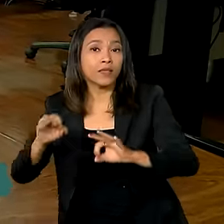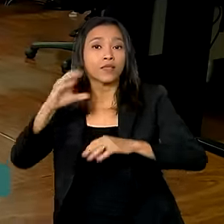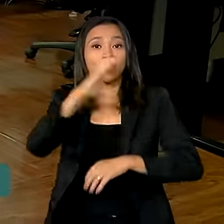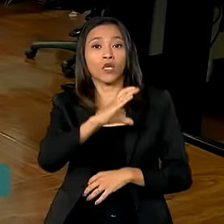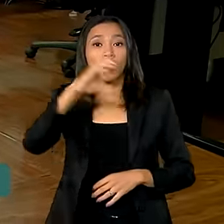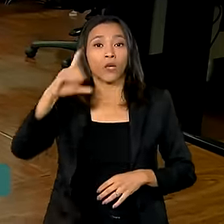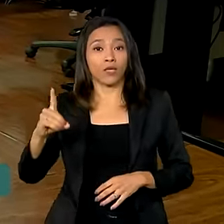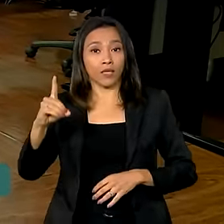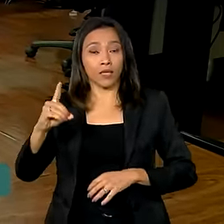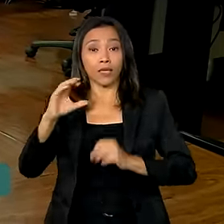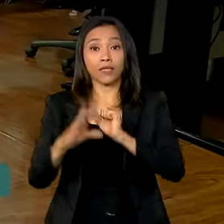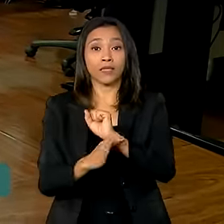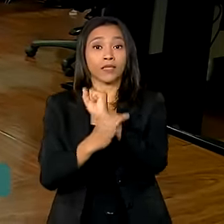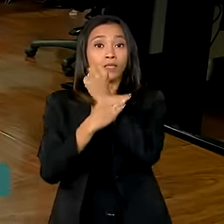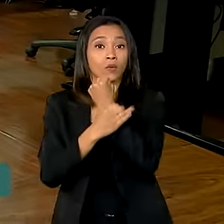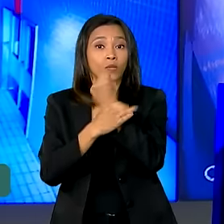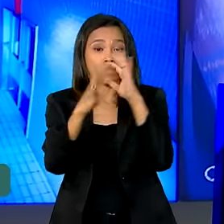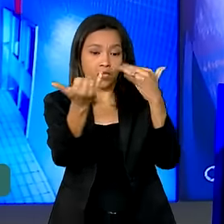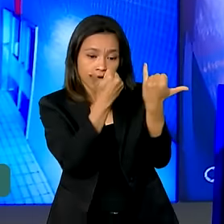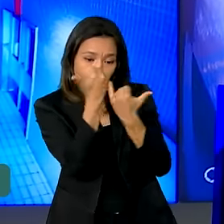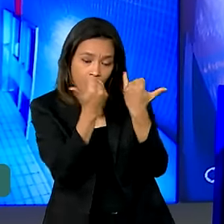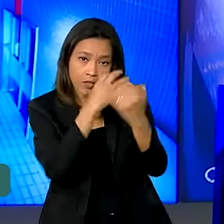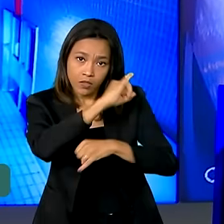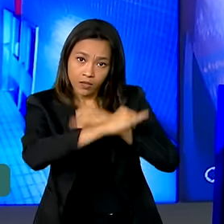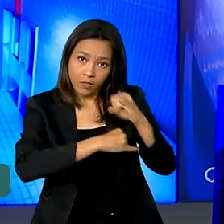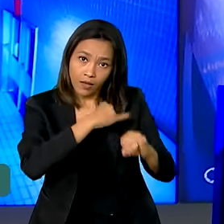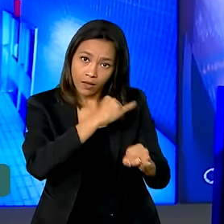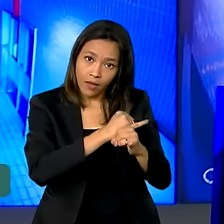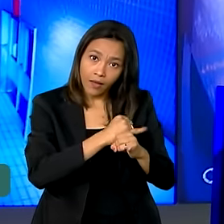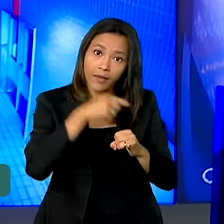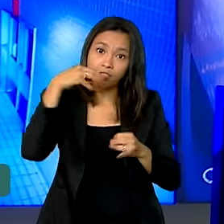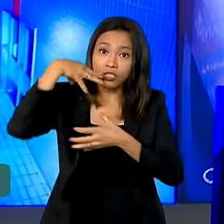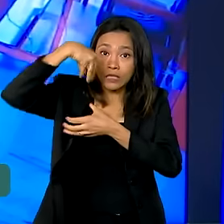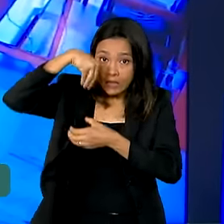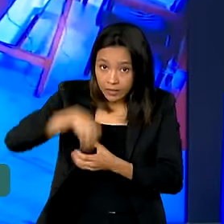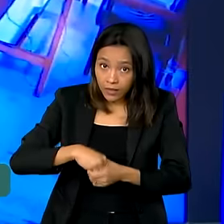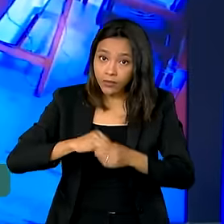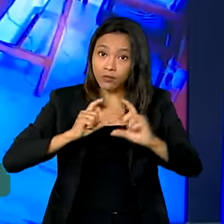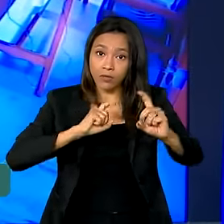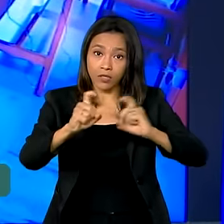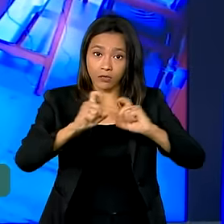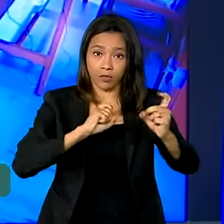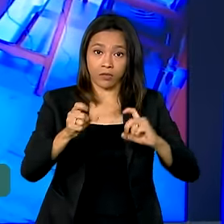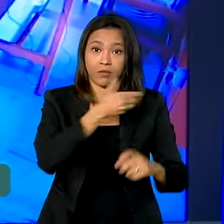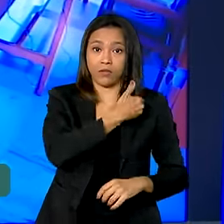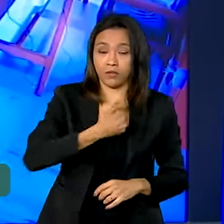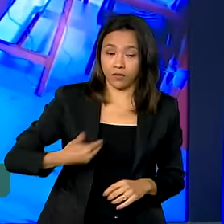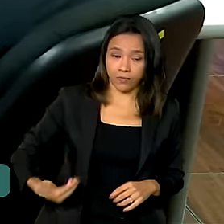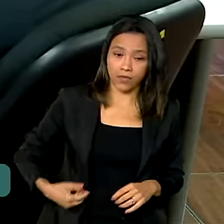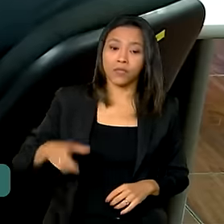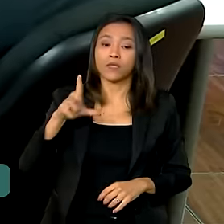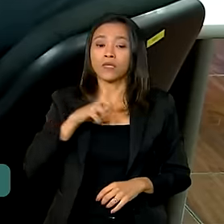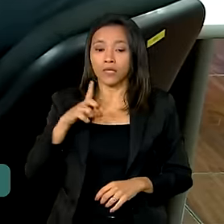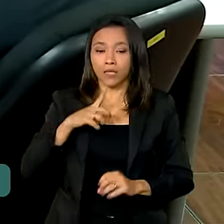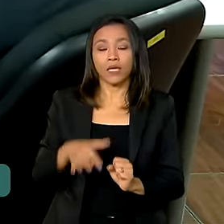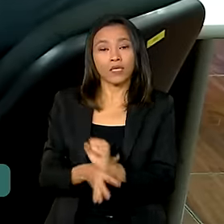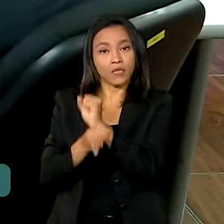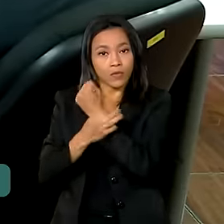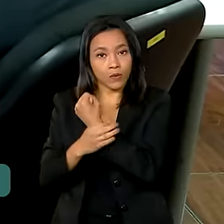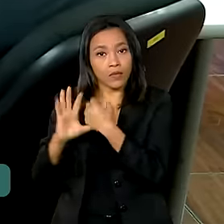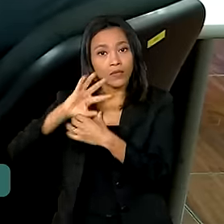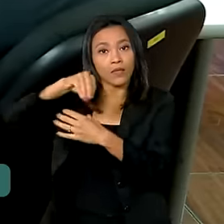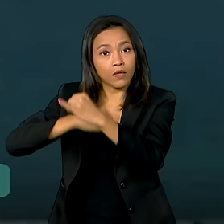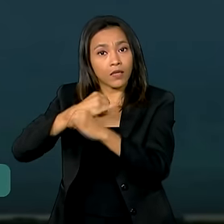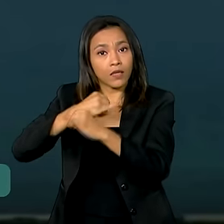de segurança da informação na administração pública federal, incluindo segurança cibernética.